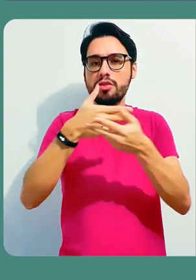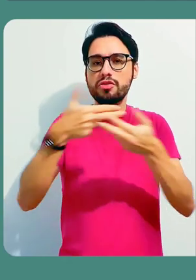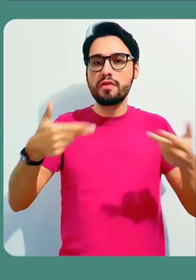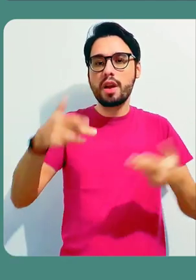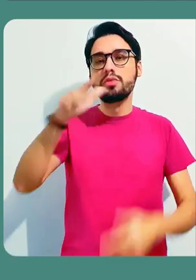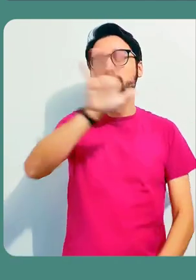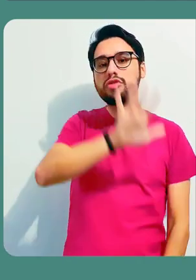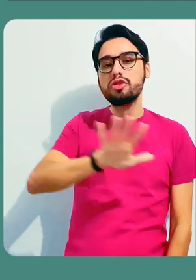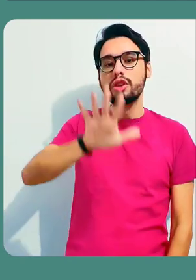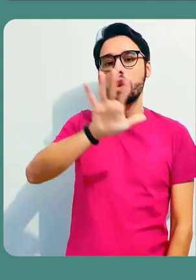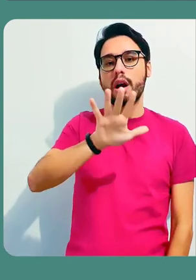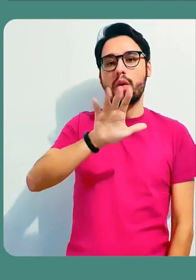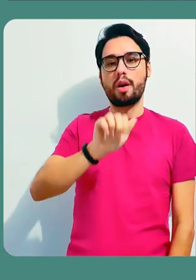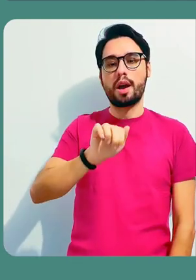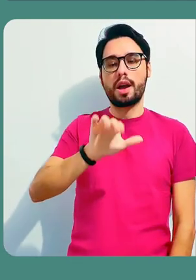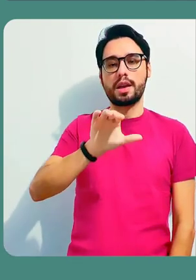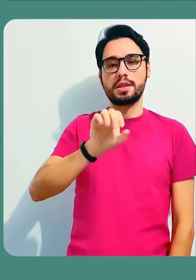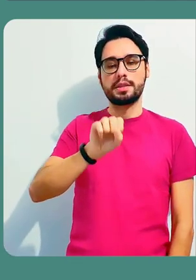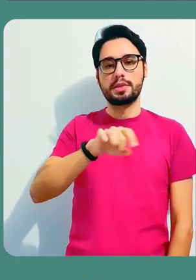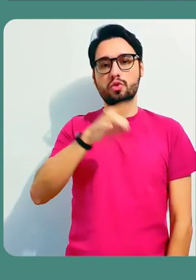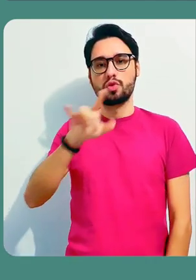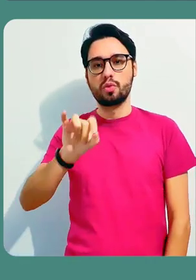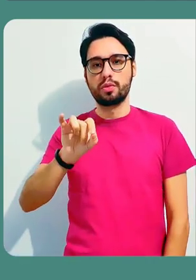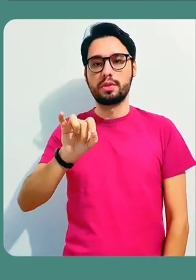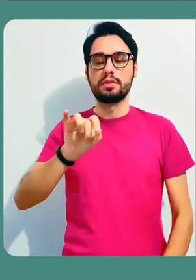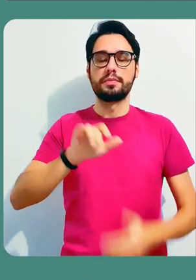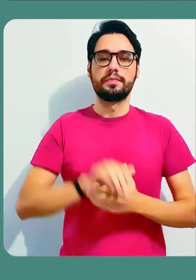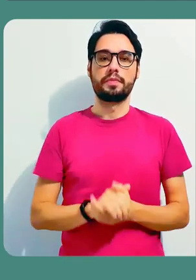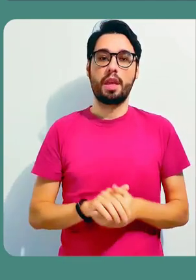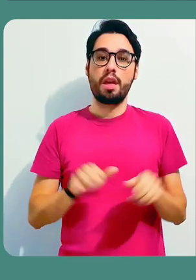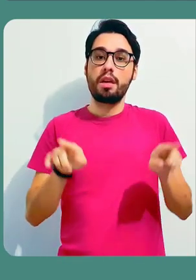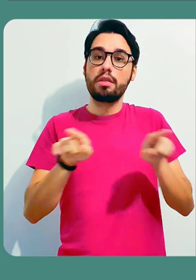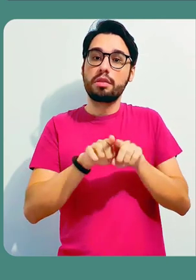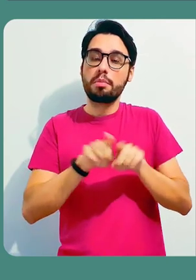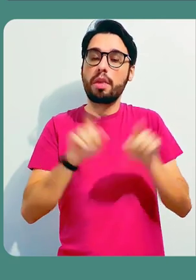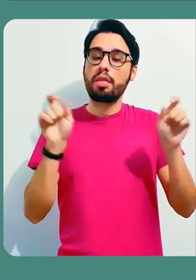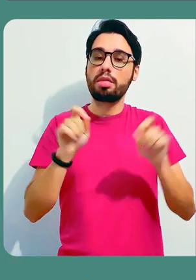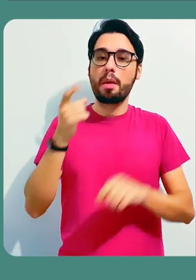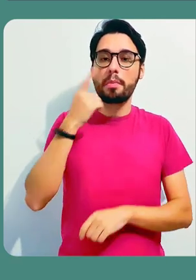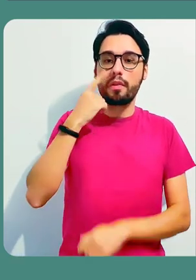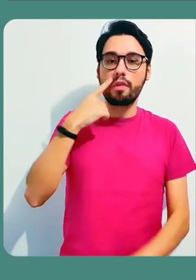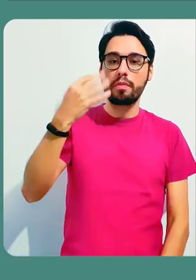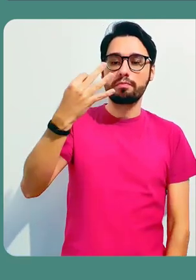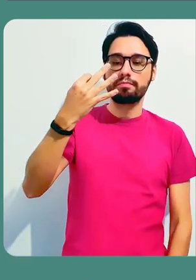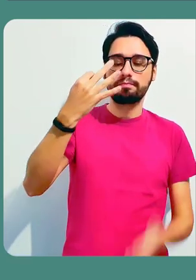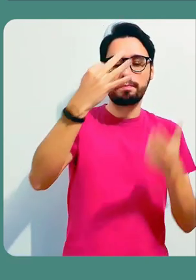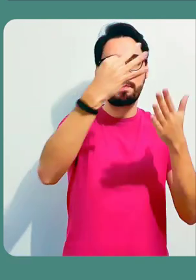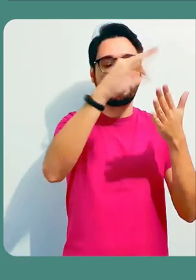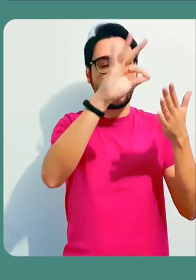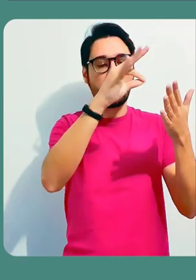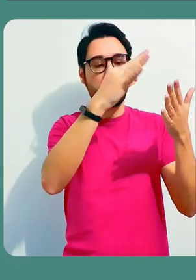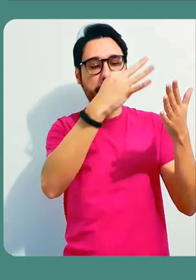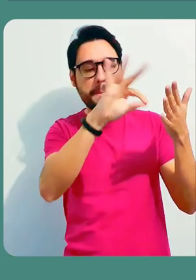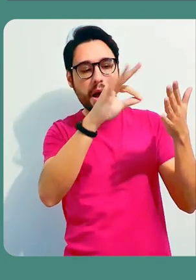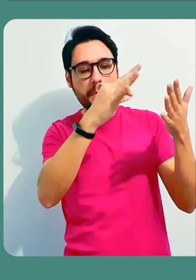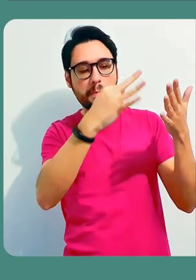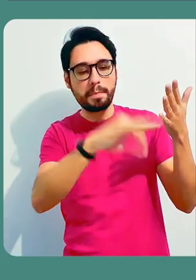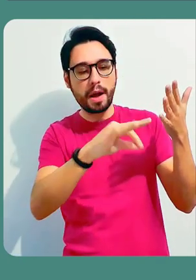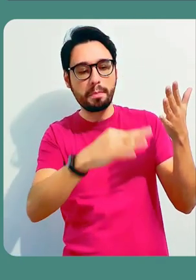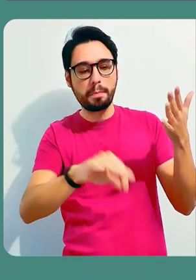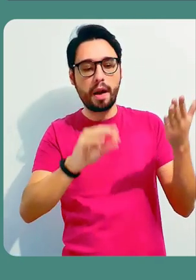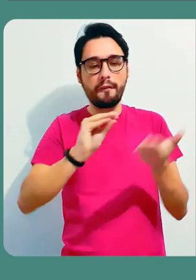concorrido, para a gente ver aquele panorama do andamento das atividades. Eu posso colocar ainda aqui um checklist,